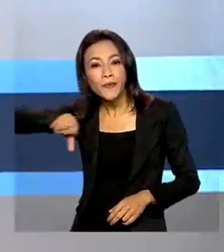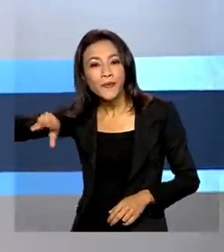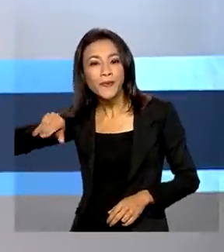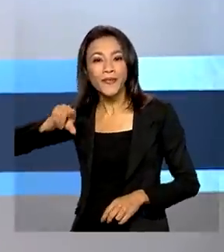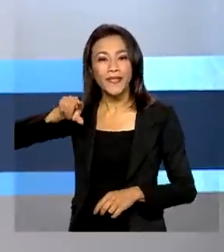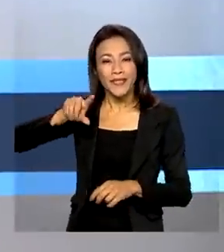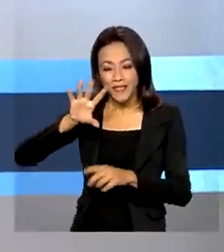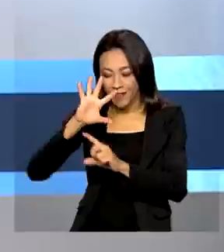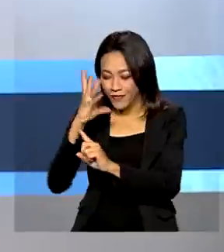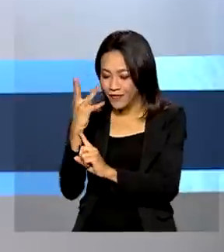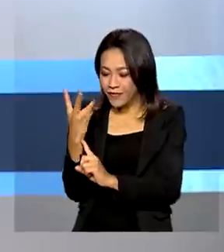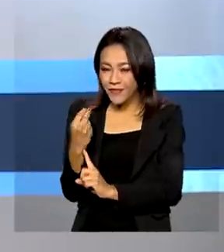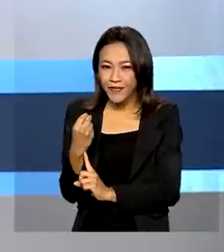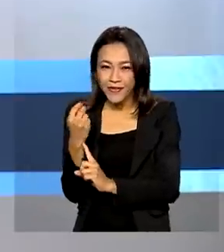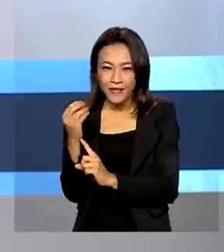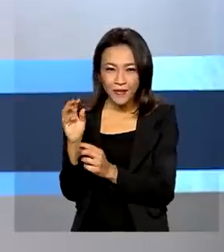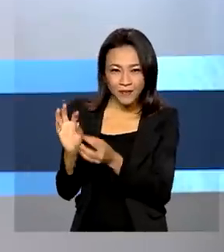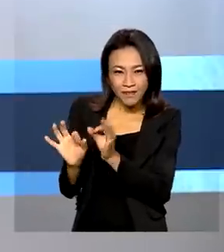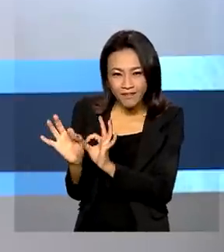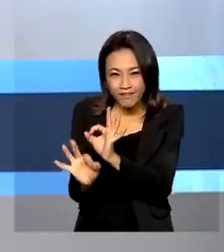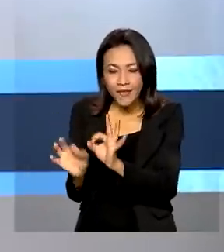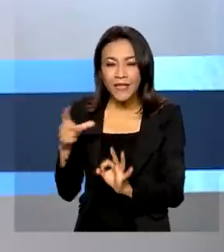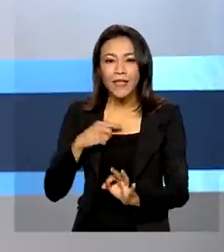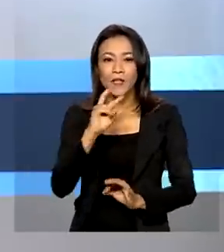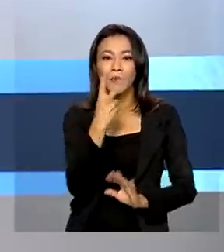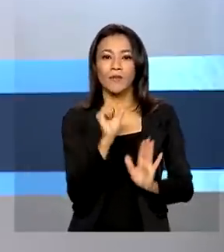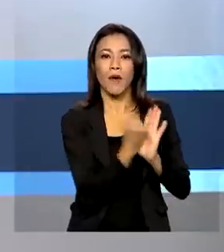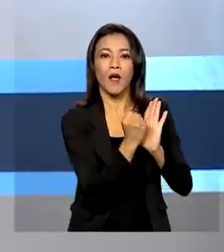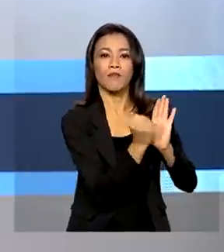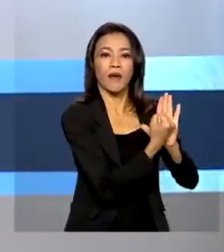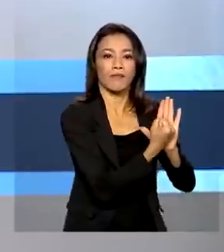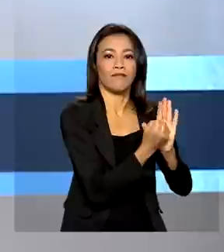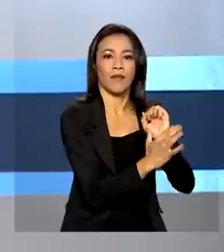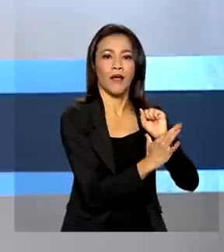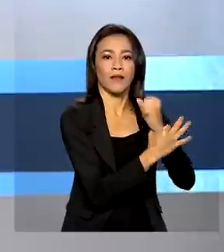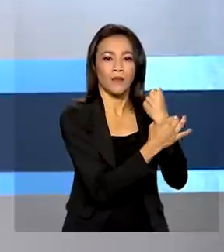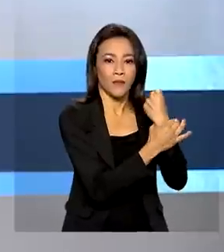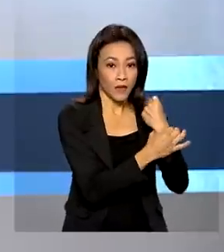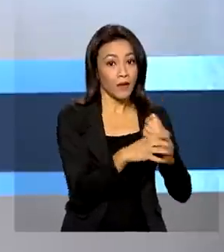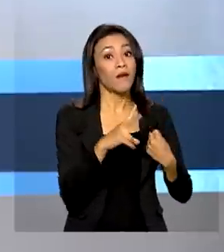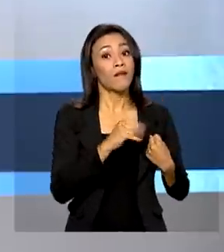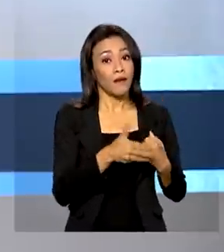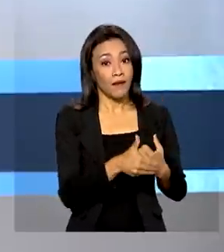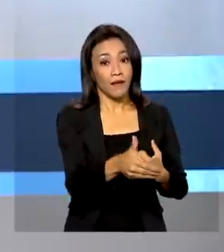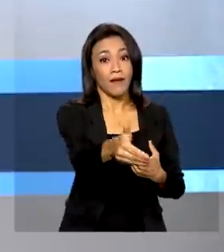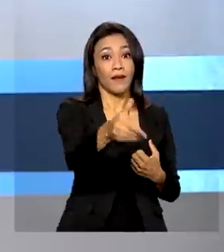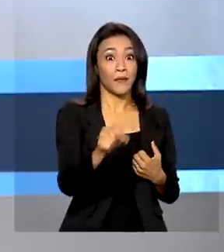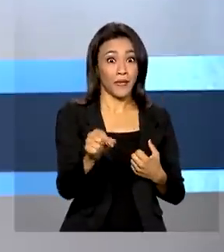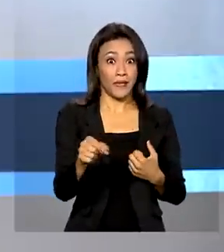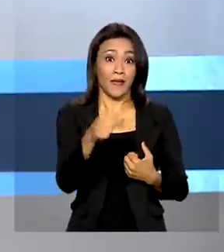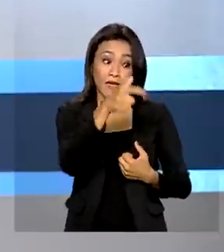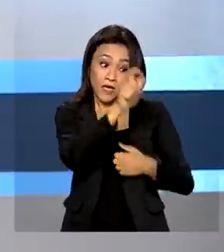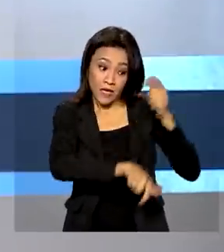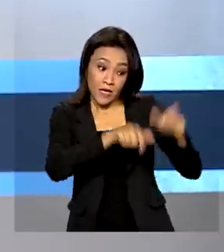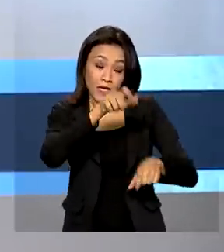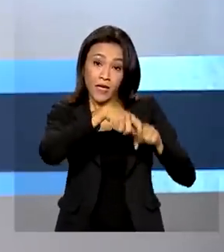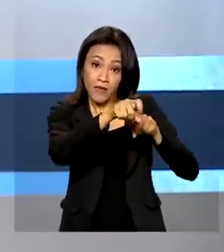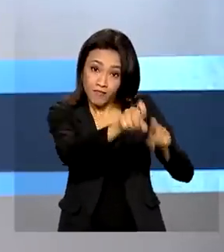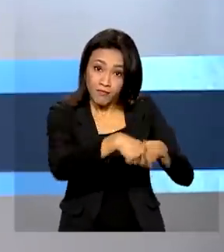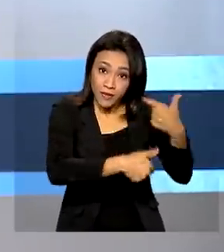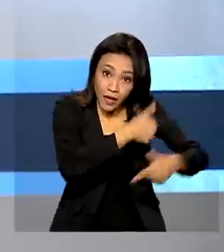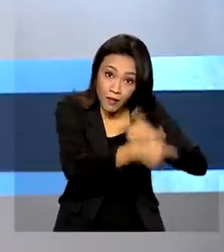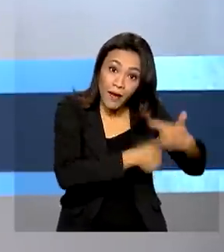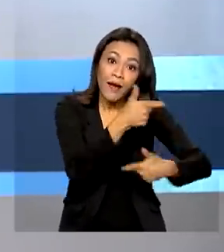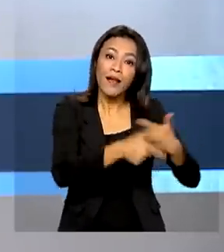artesanal contam agora com dois selos de garantia. A medida deve aumentar a formalização dos produtores, além de agregar